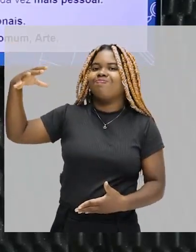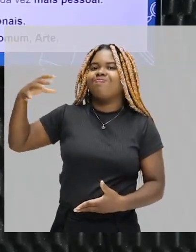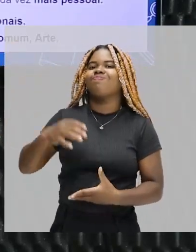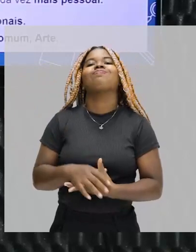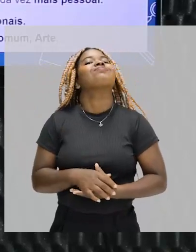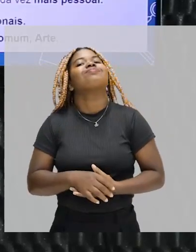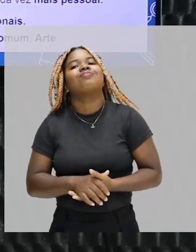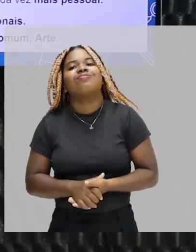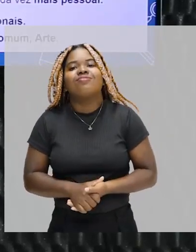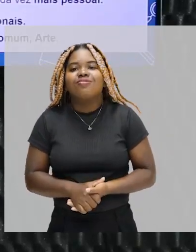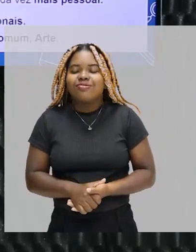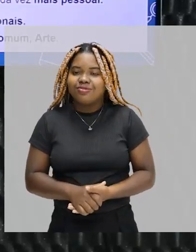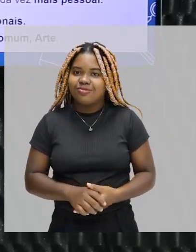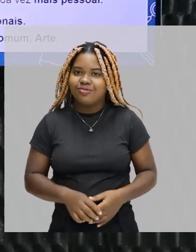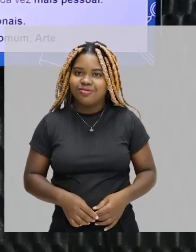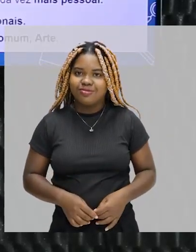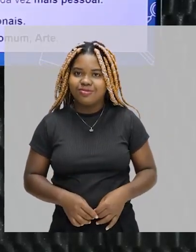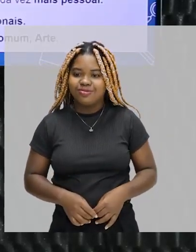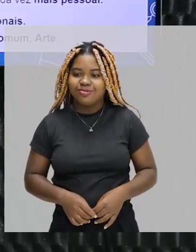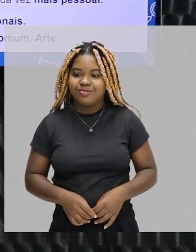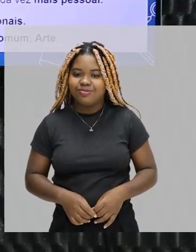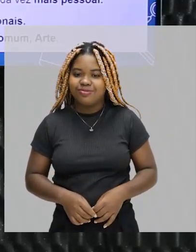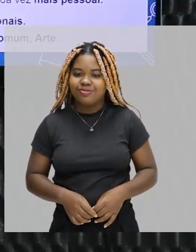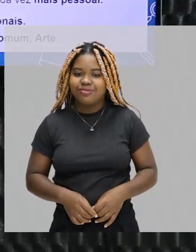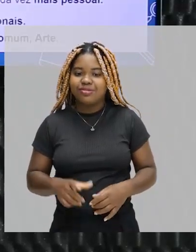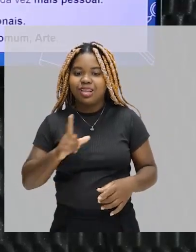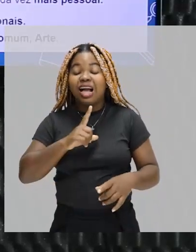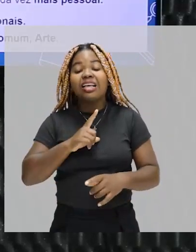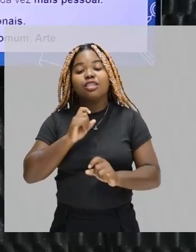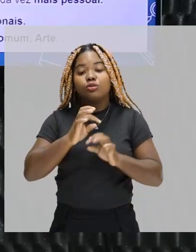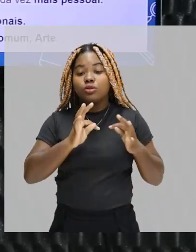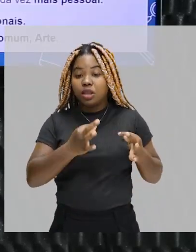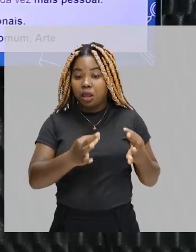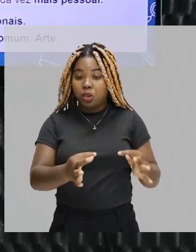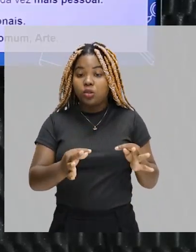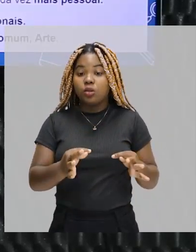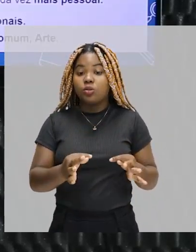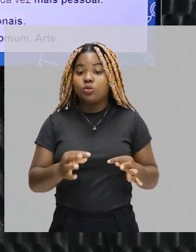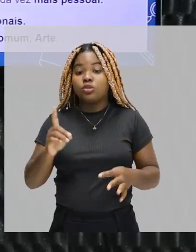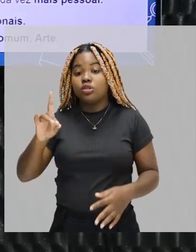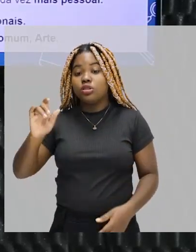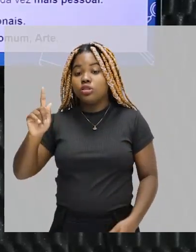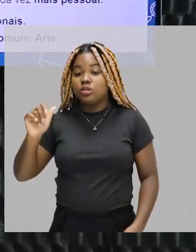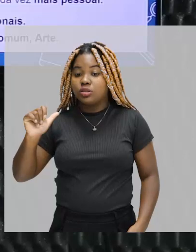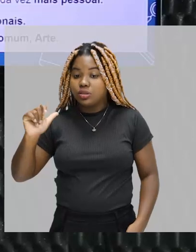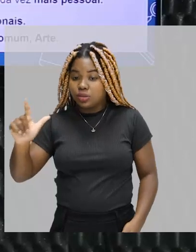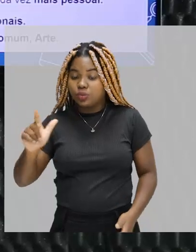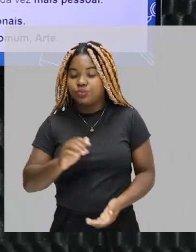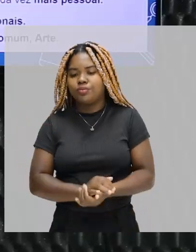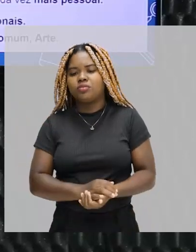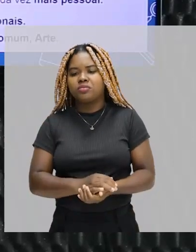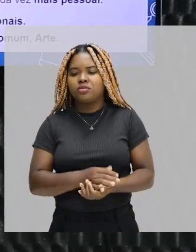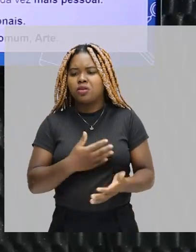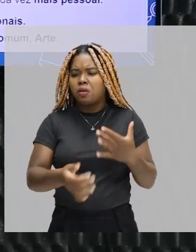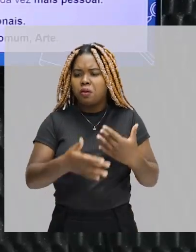fotografia. tecnologia digital. Hoje, qualquer um consegue fazer uma foto com o celular.